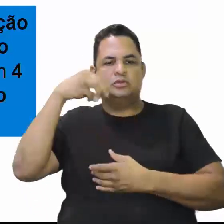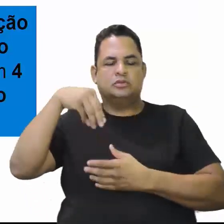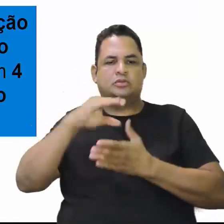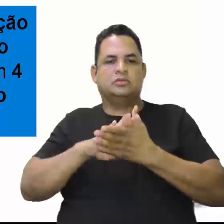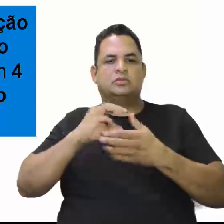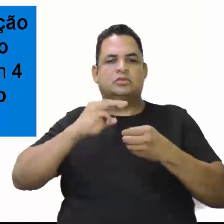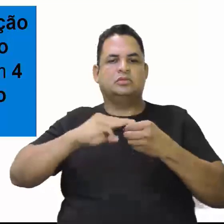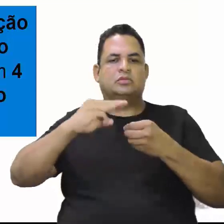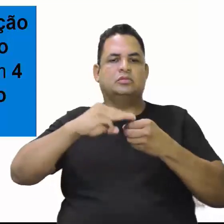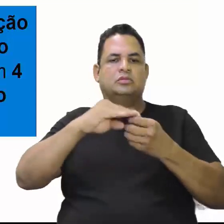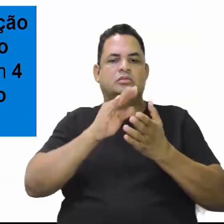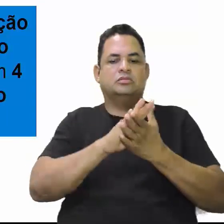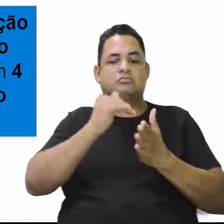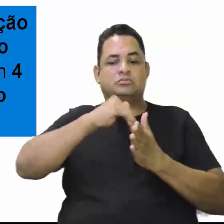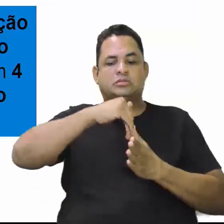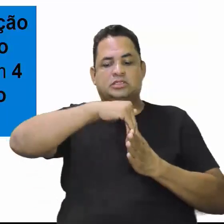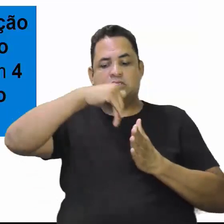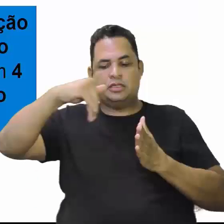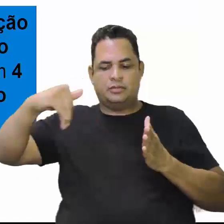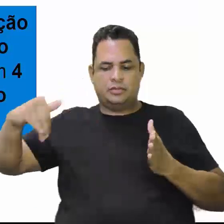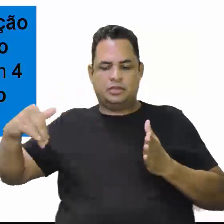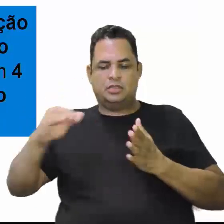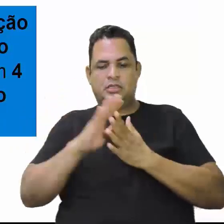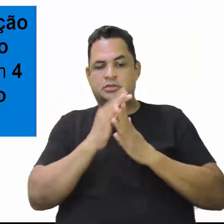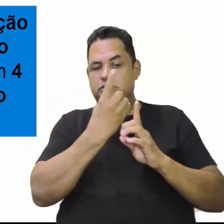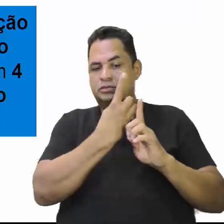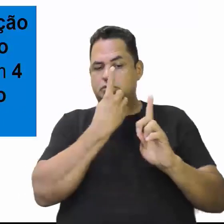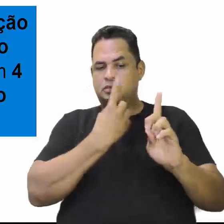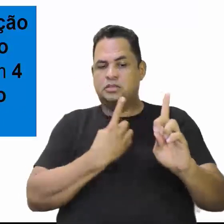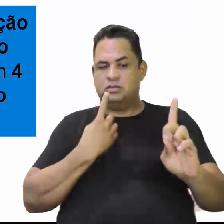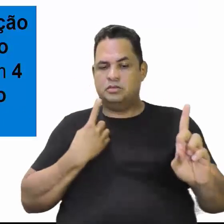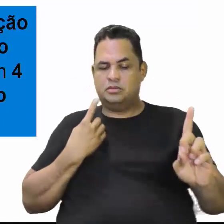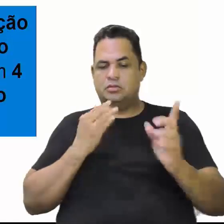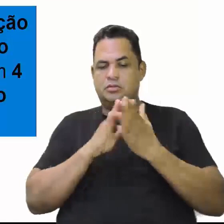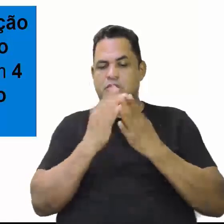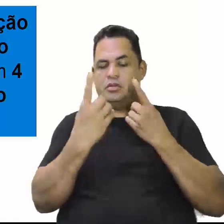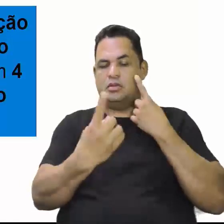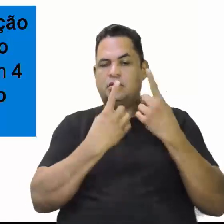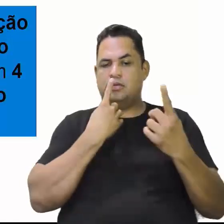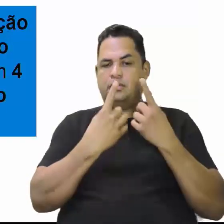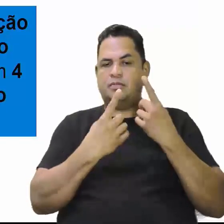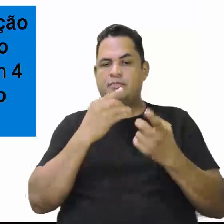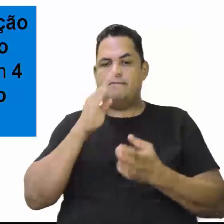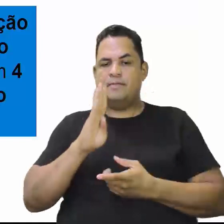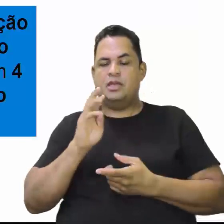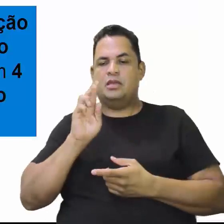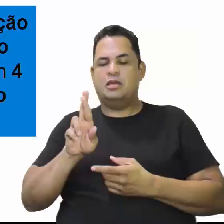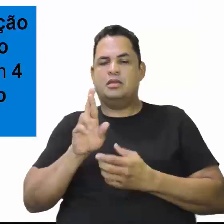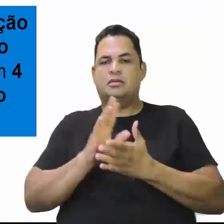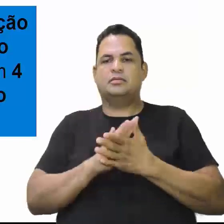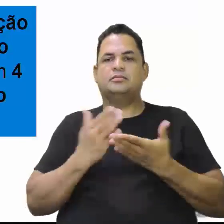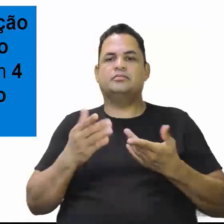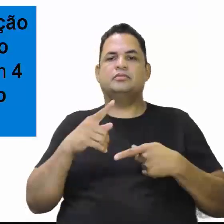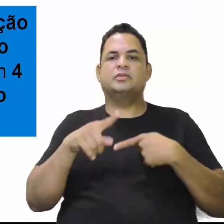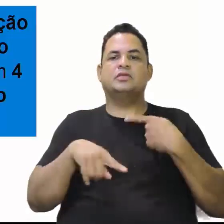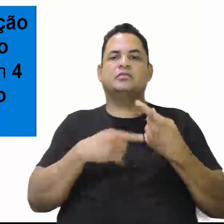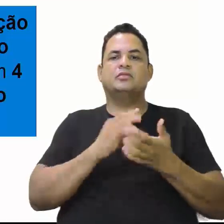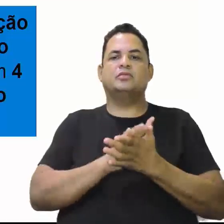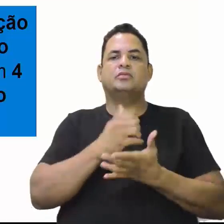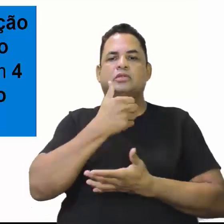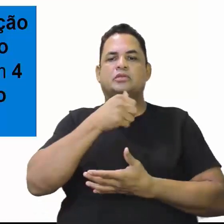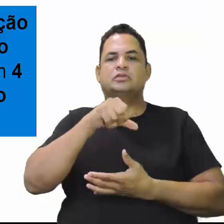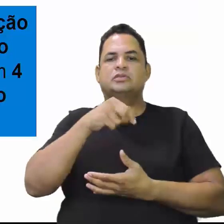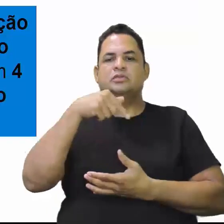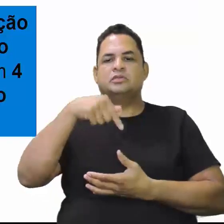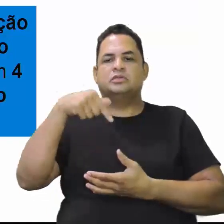Municípios fora do eixo, alguns municípios fora do eixo da BR. Agora, em 1977, nós temos aí a